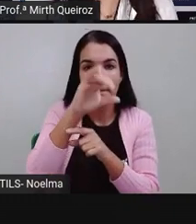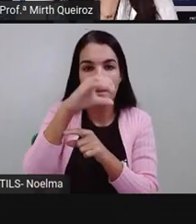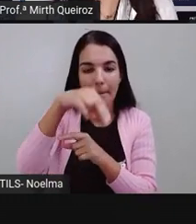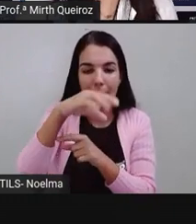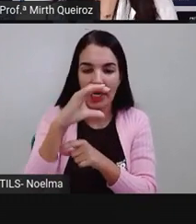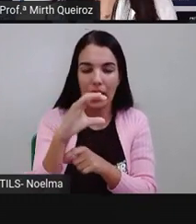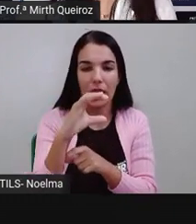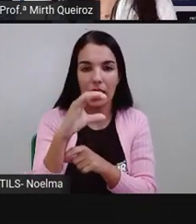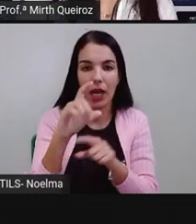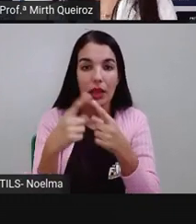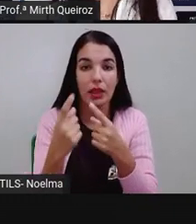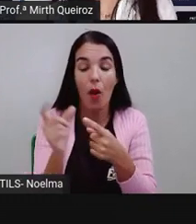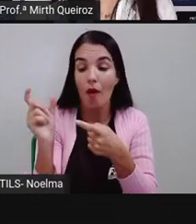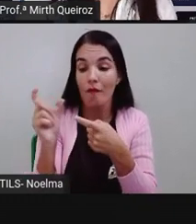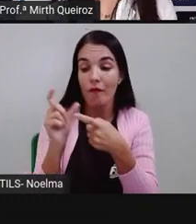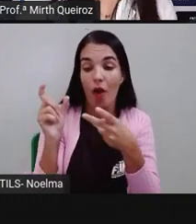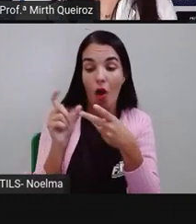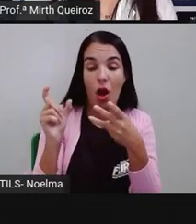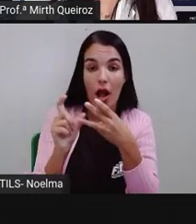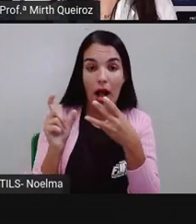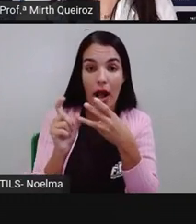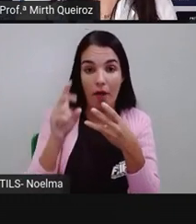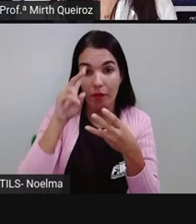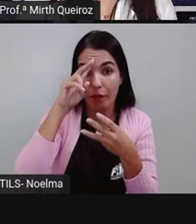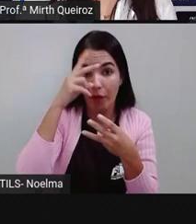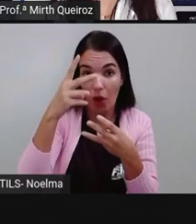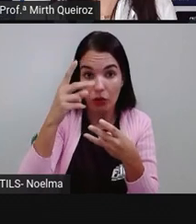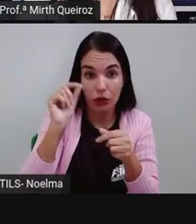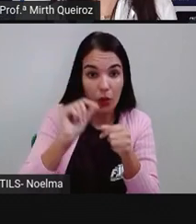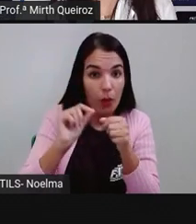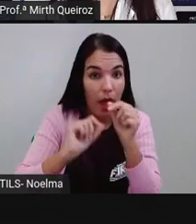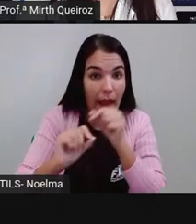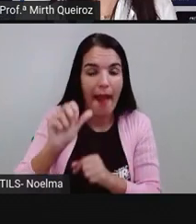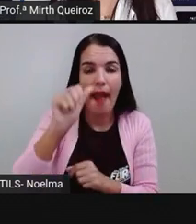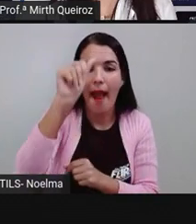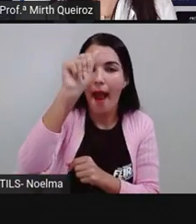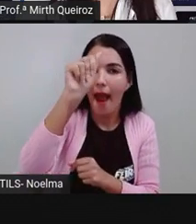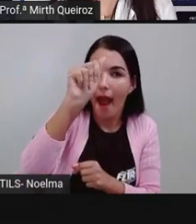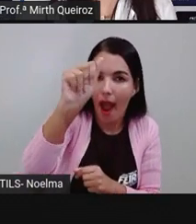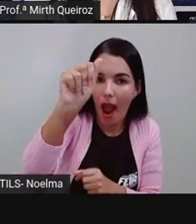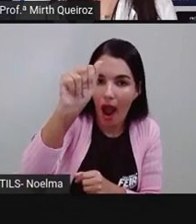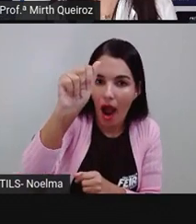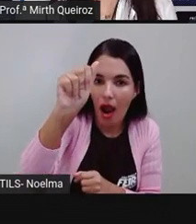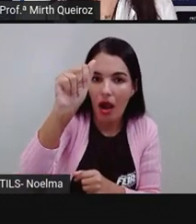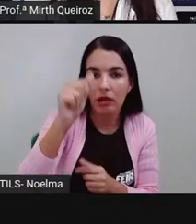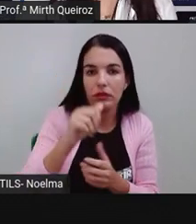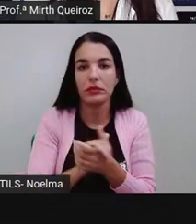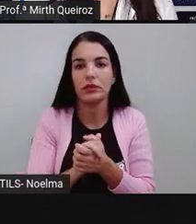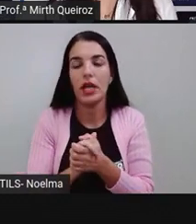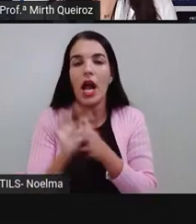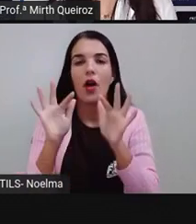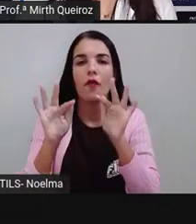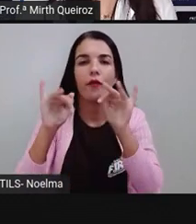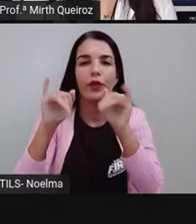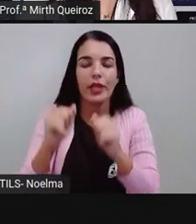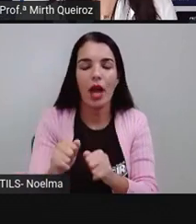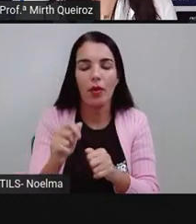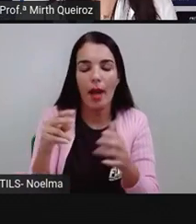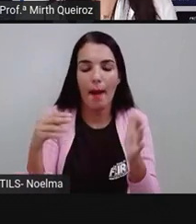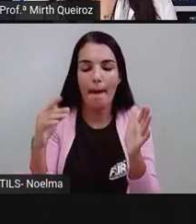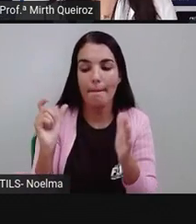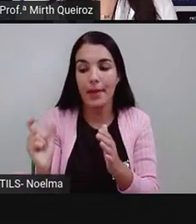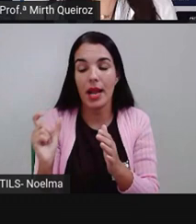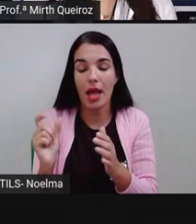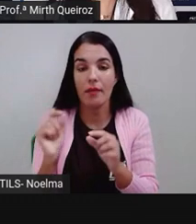o A, por quê? Porque esse verbo, ele termina em AR, né? Então, a vogal temática, ele seria A. E a desinência